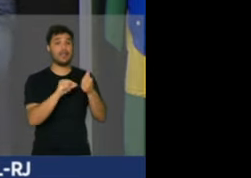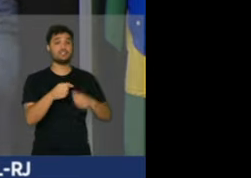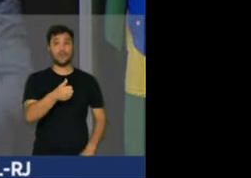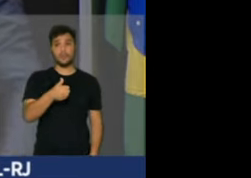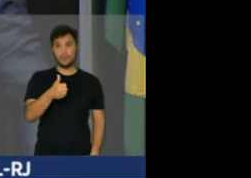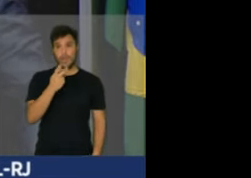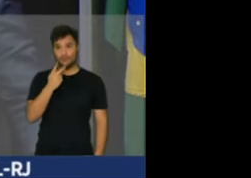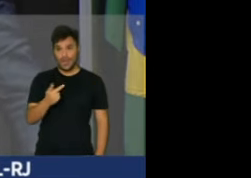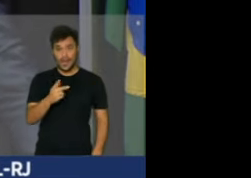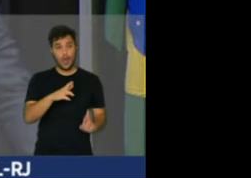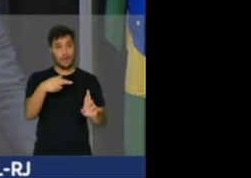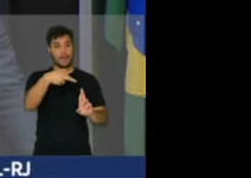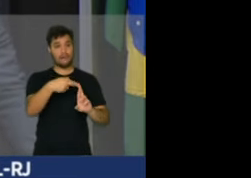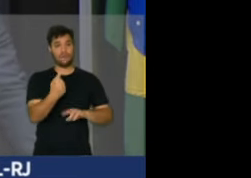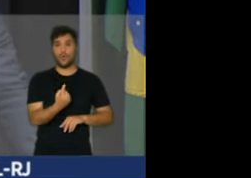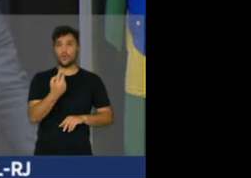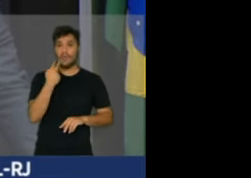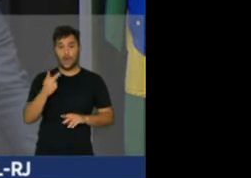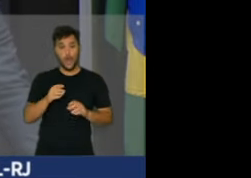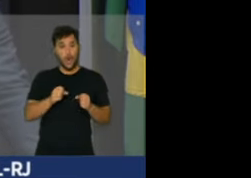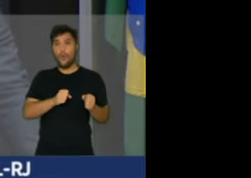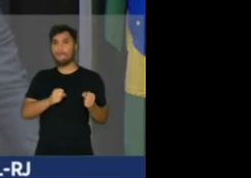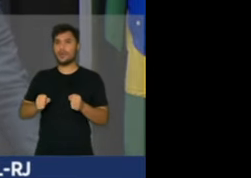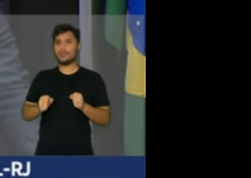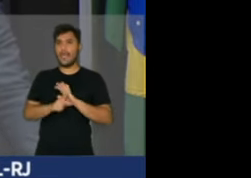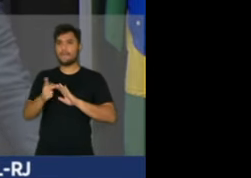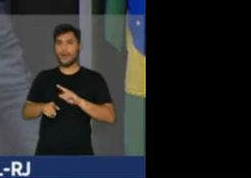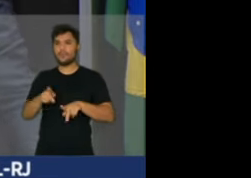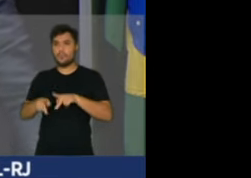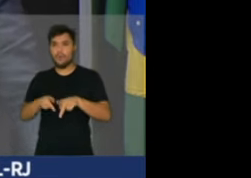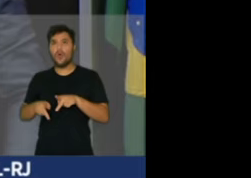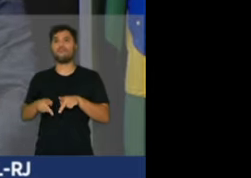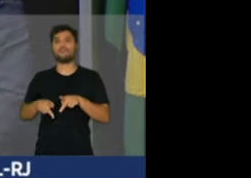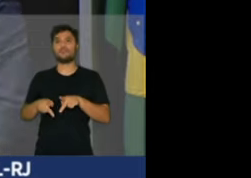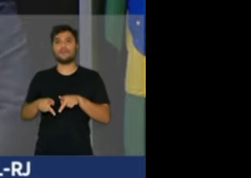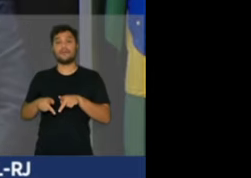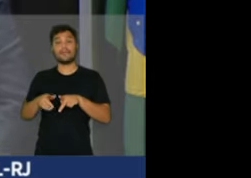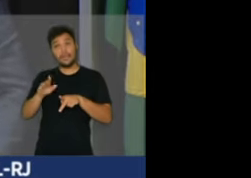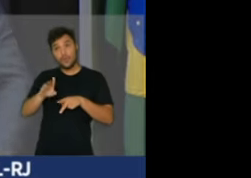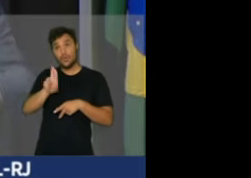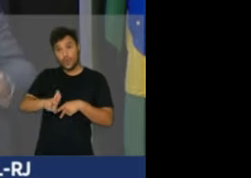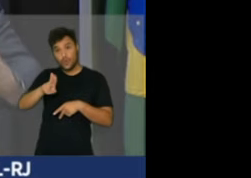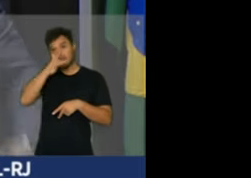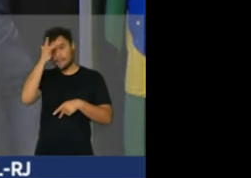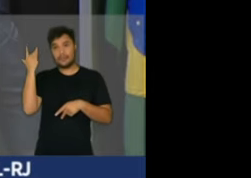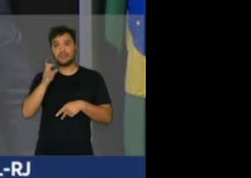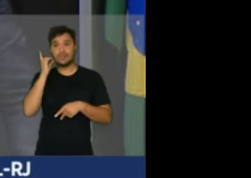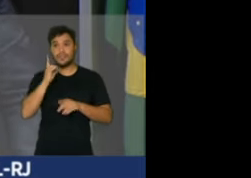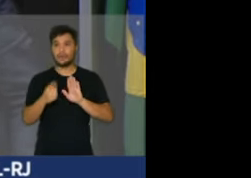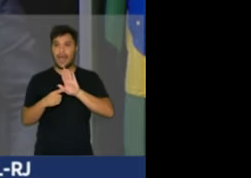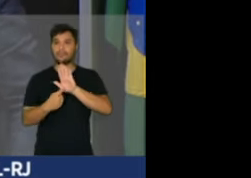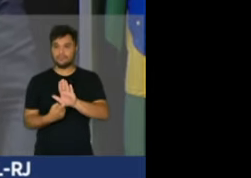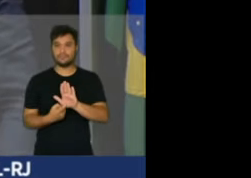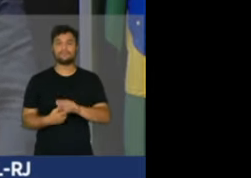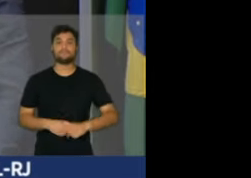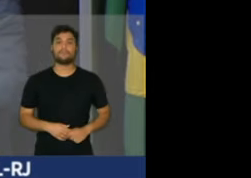parágrafo único diz que todo o poder emana do povo que o exerce através de representantes eleitos. E pela literalidade desse